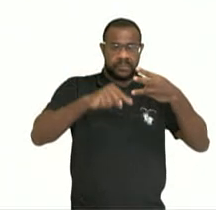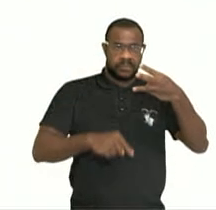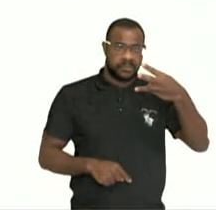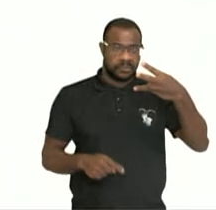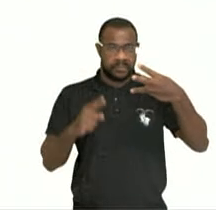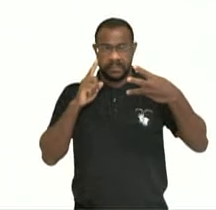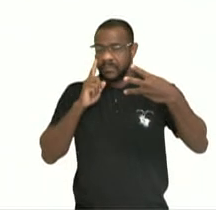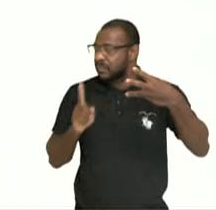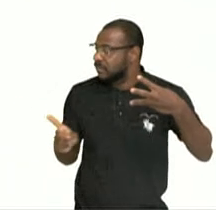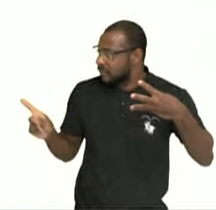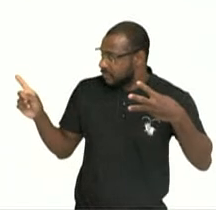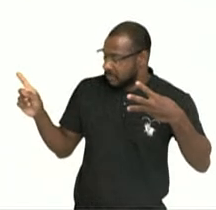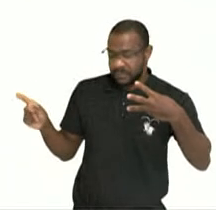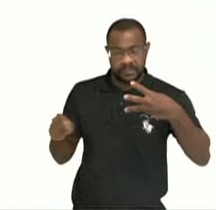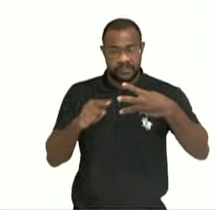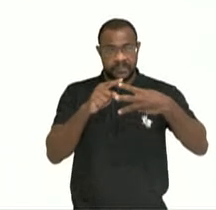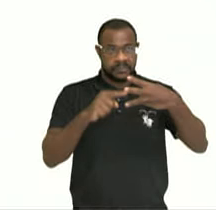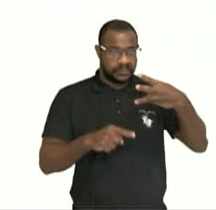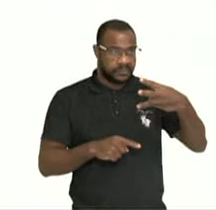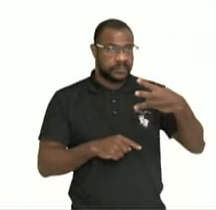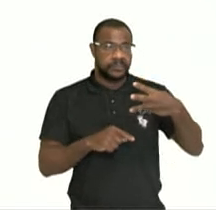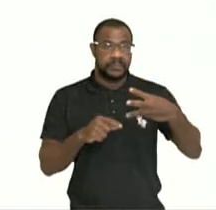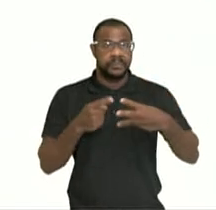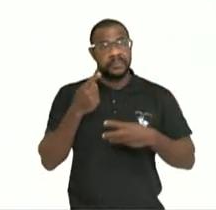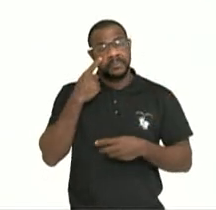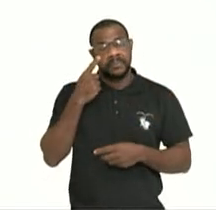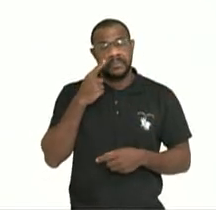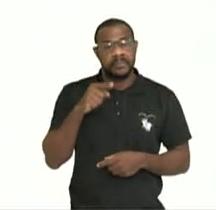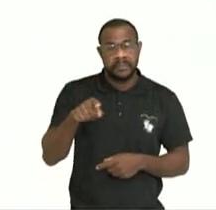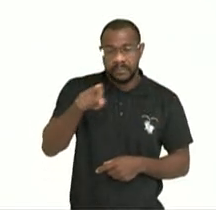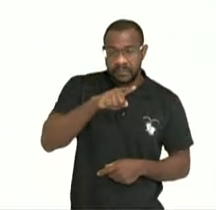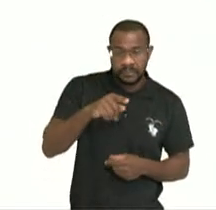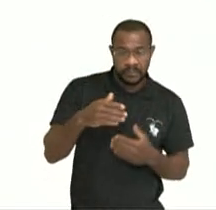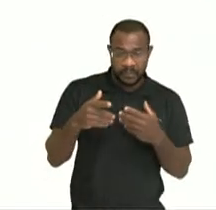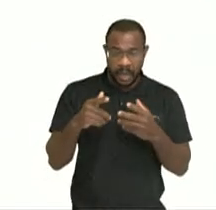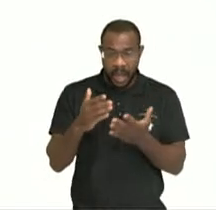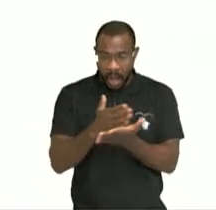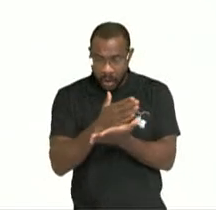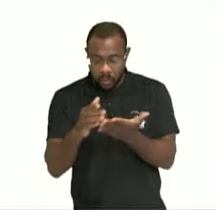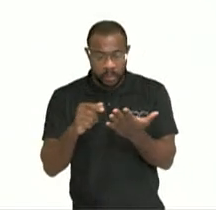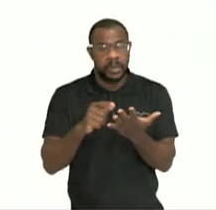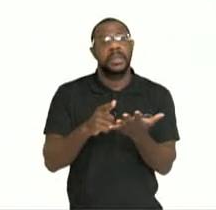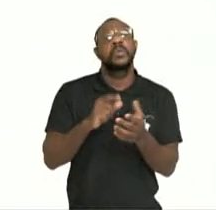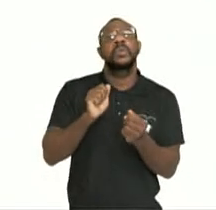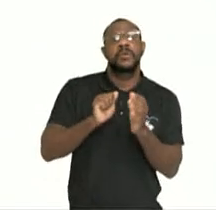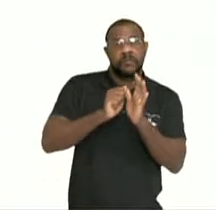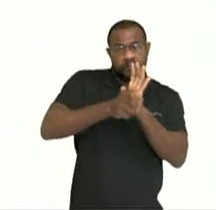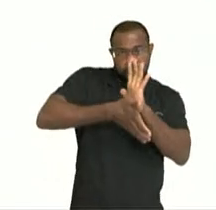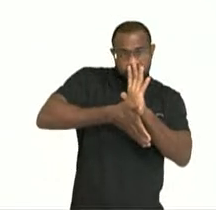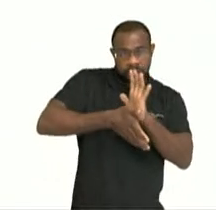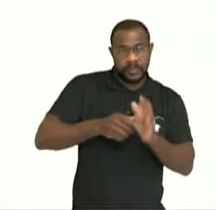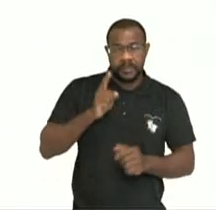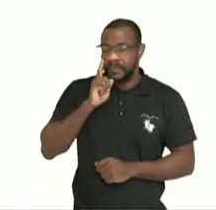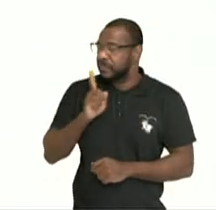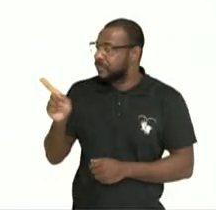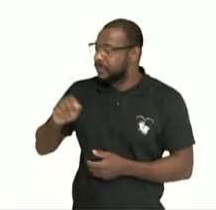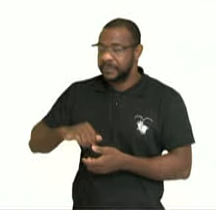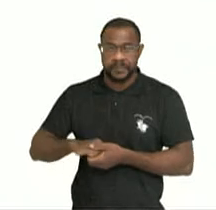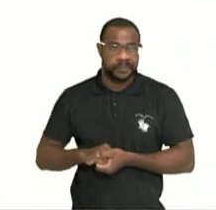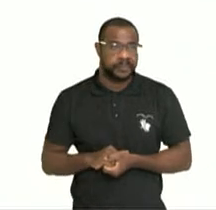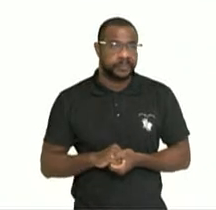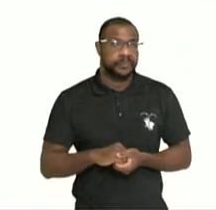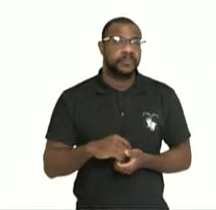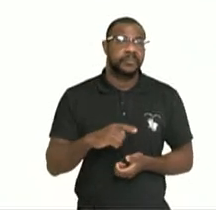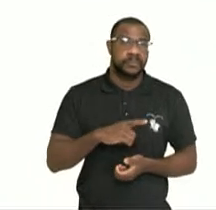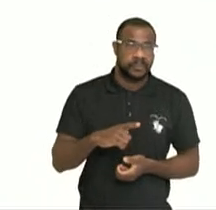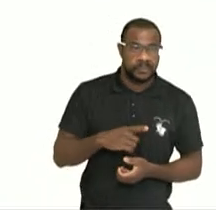Caeiro e um do próprio Fernando, para ver com você algumas figuras. E há poetas que são artistas e